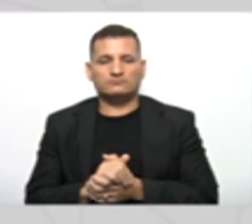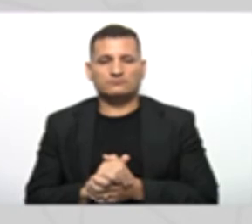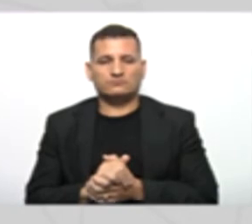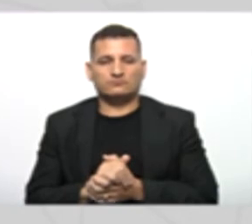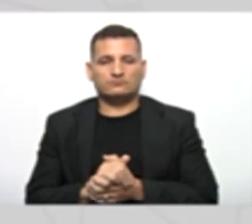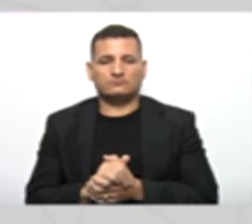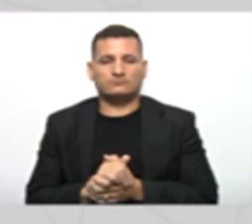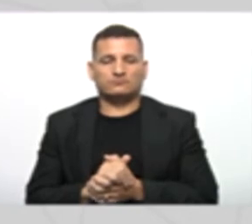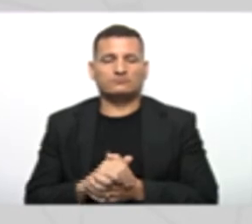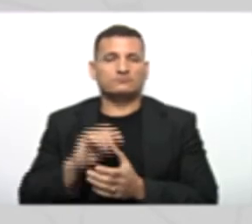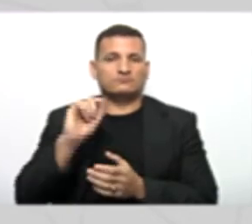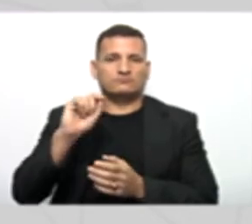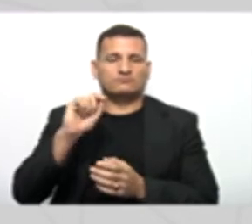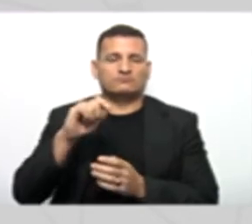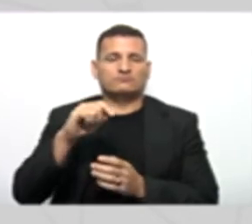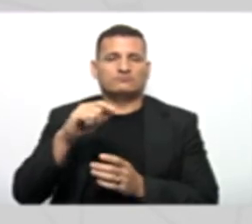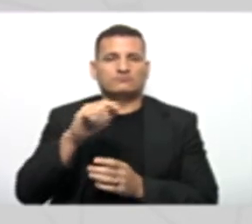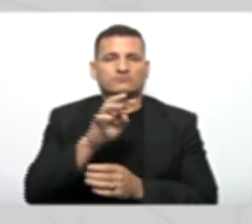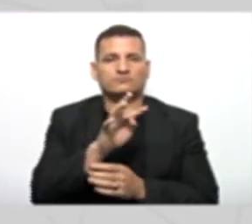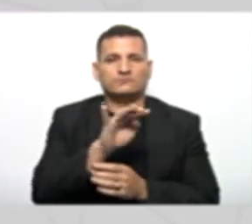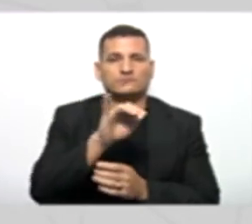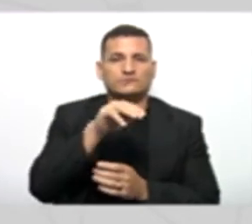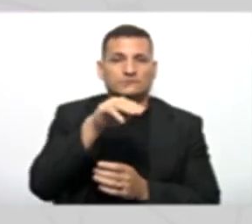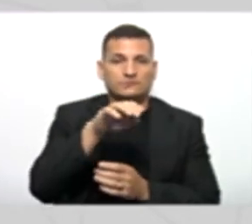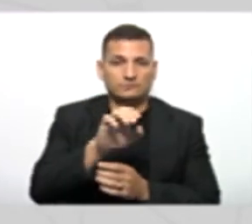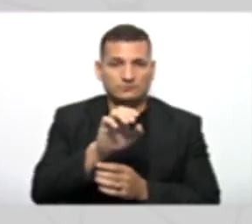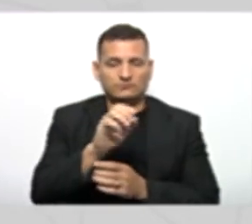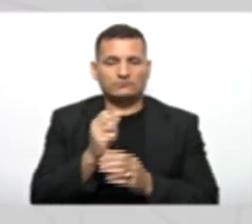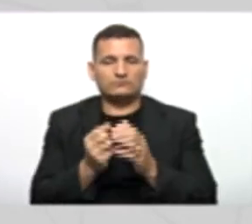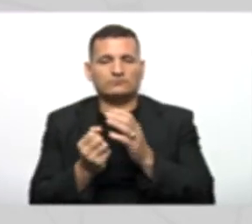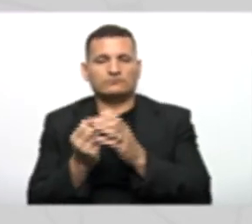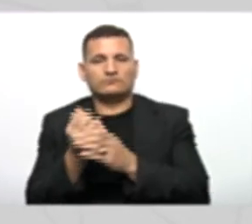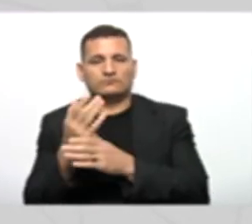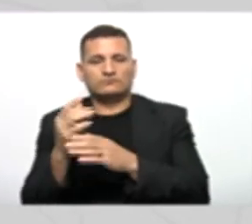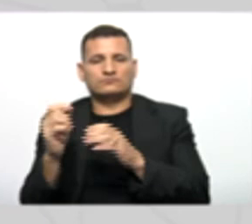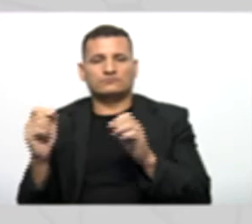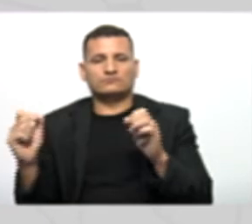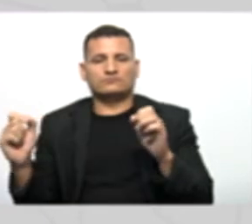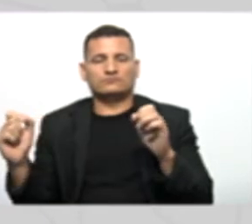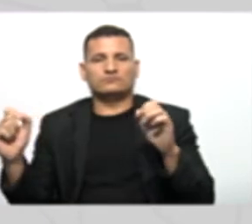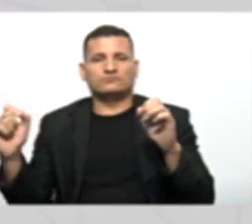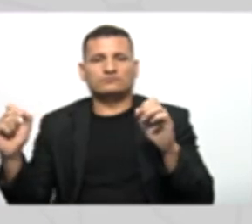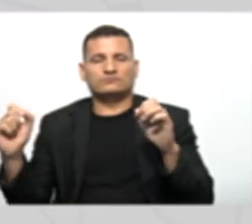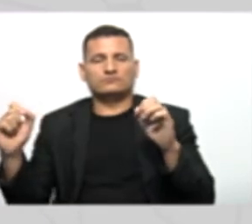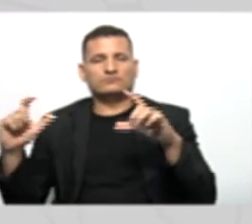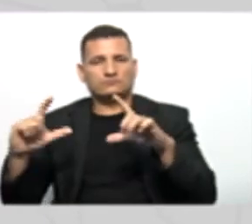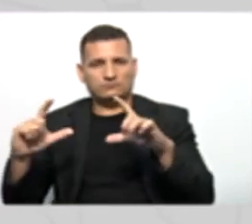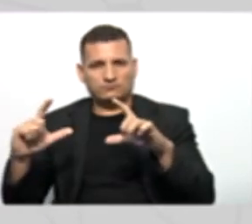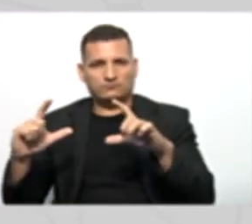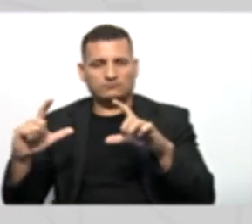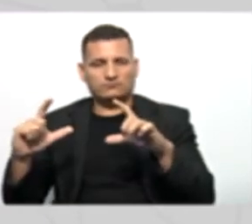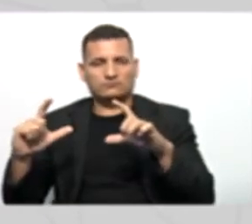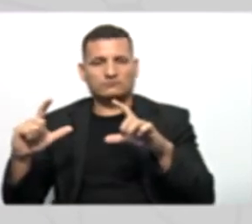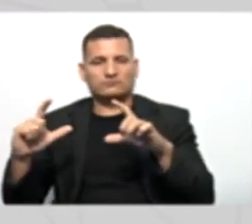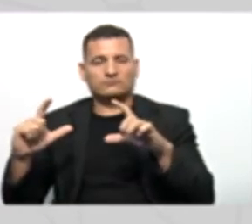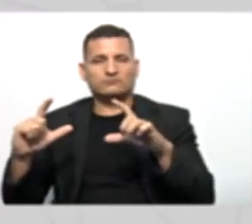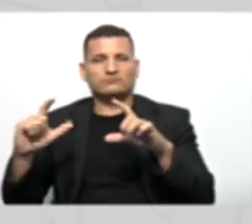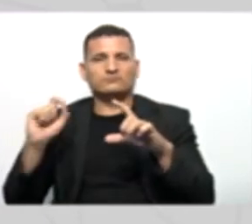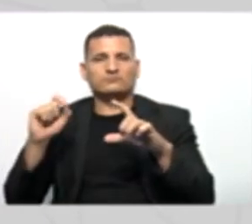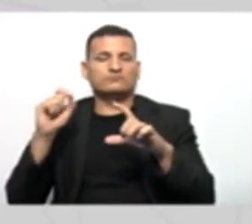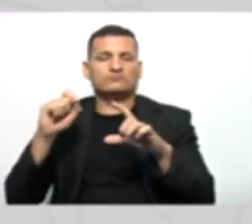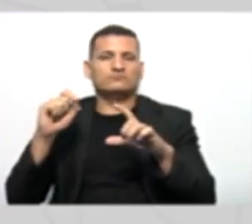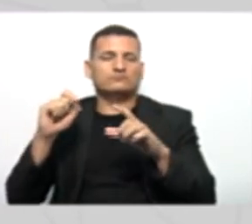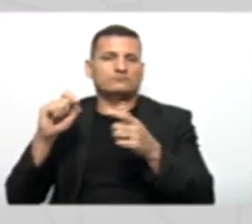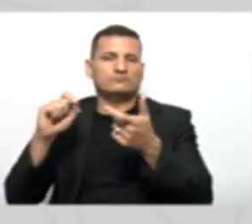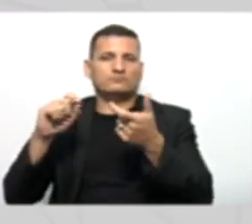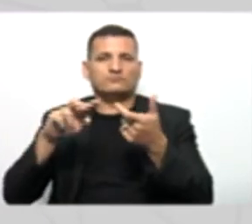classe Time Que é a nossa classe Pai Criar um objeto Para que as características Desse objeto Sejam herdadas Pela nossa classe